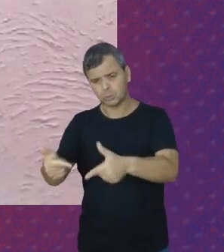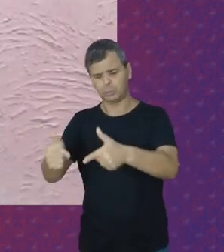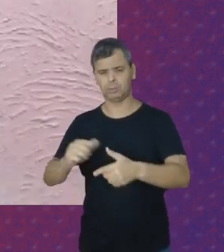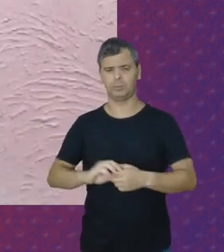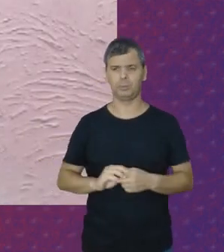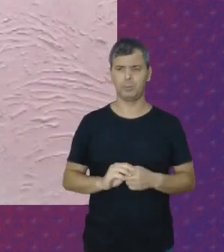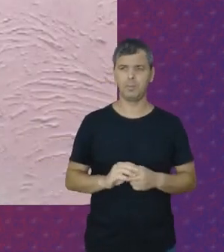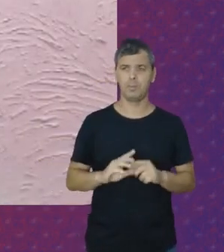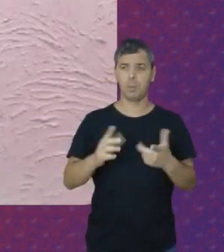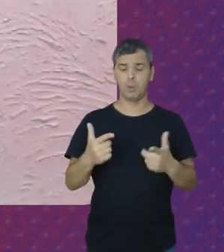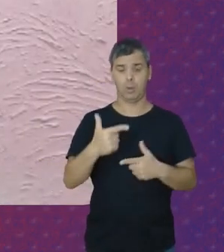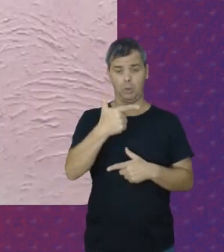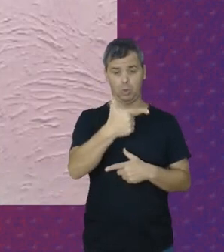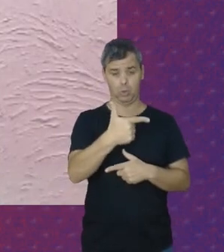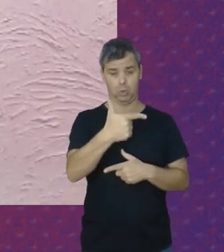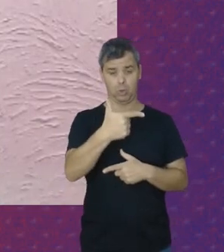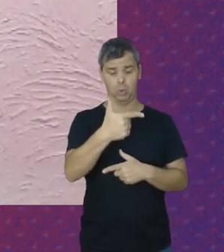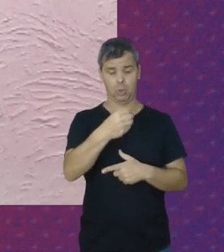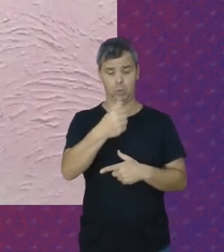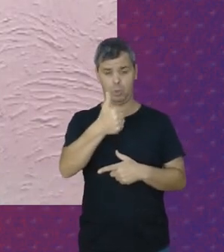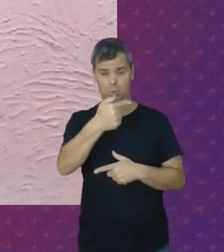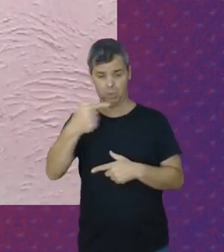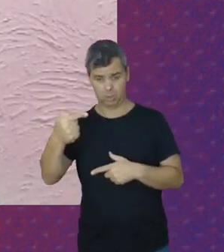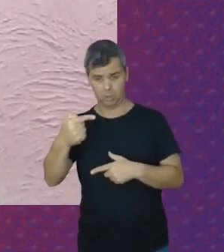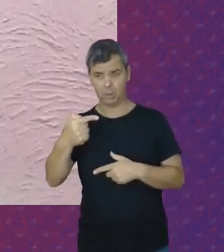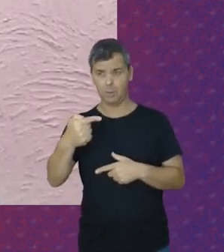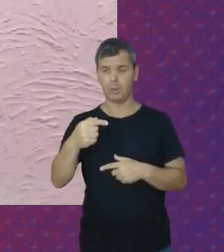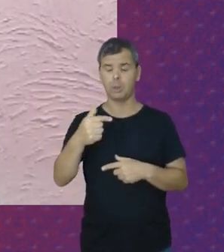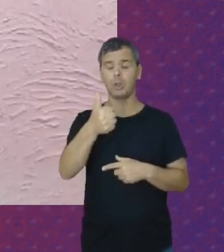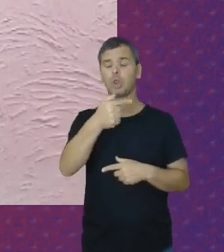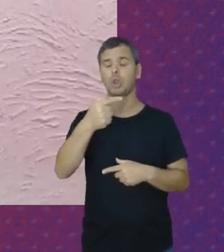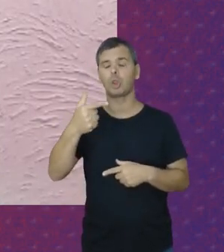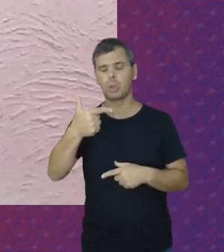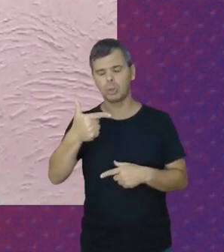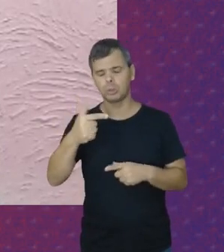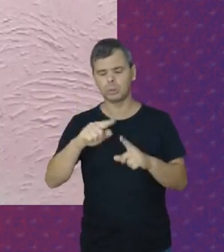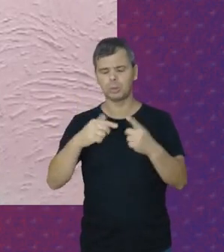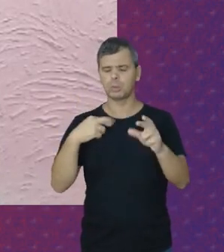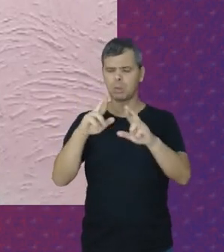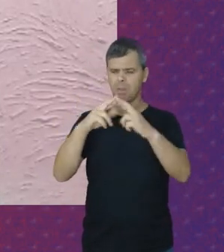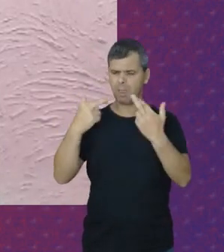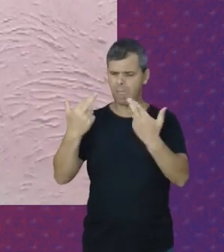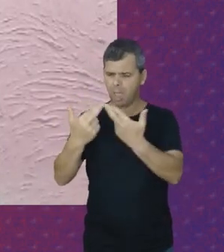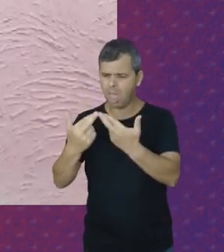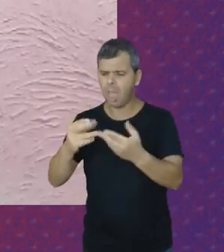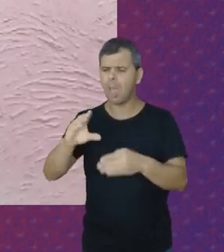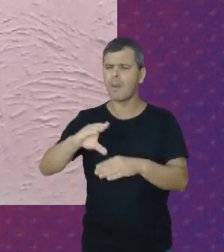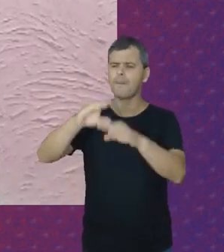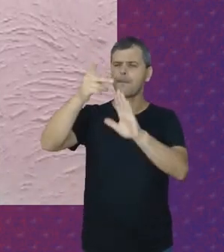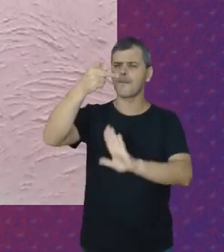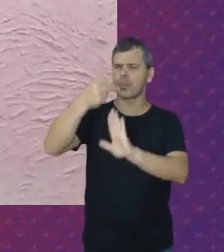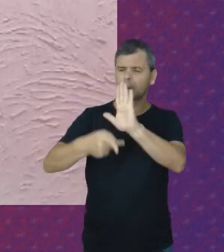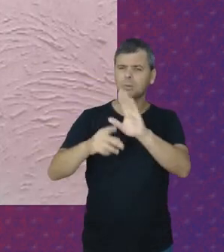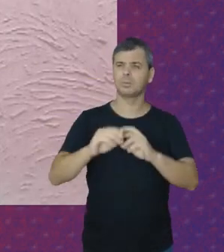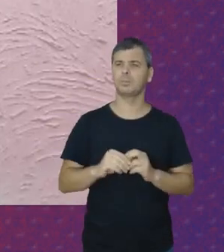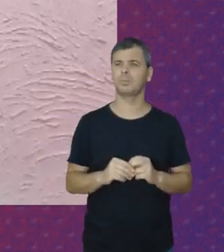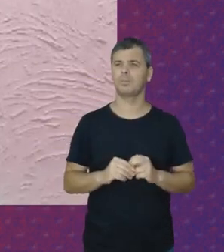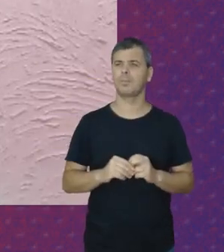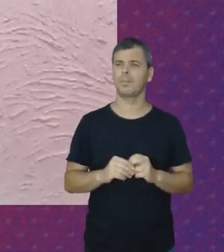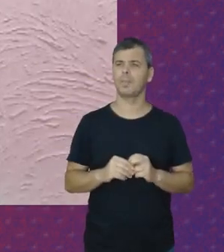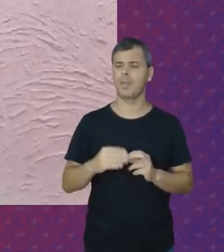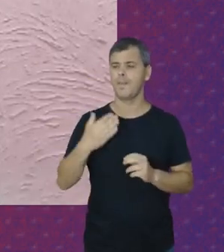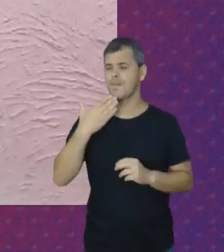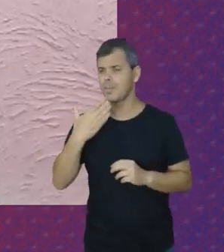quando foi em 2012 Veio a PEC das domésticas Com muitas reuniões Projetos E correndo